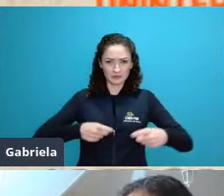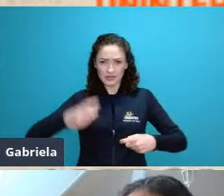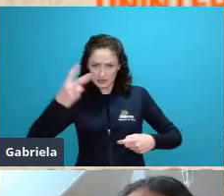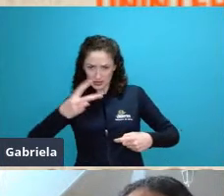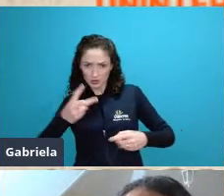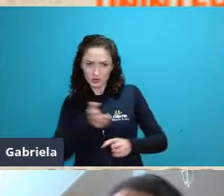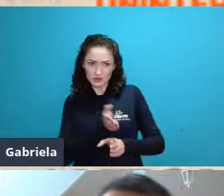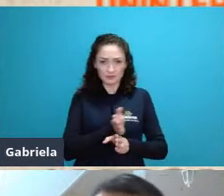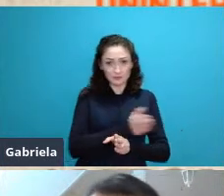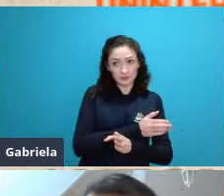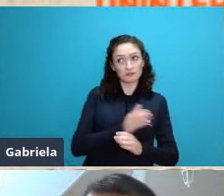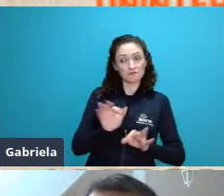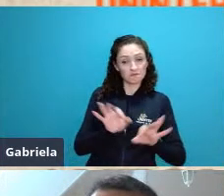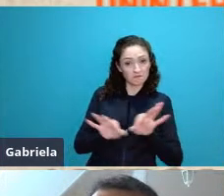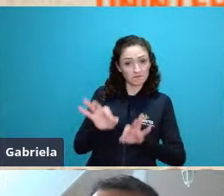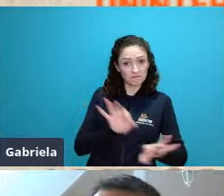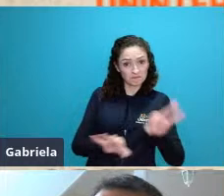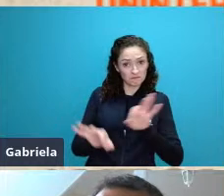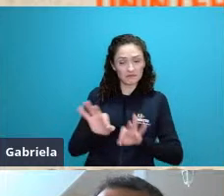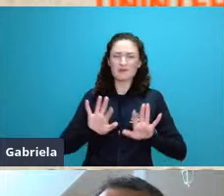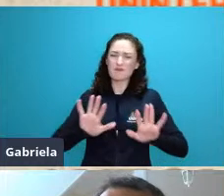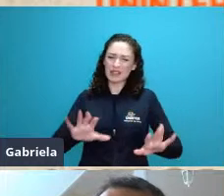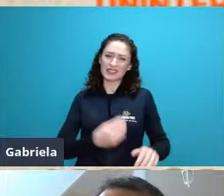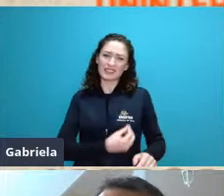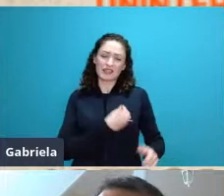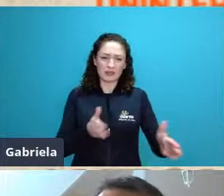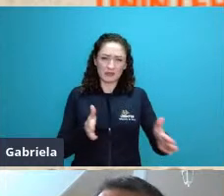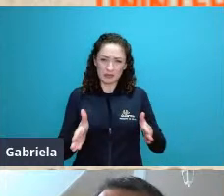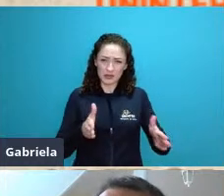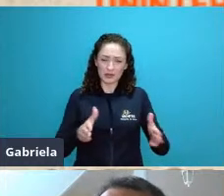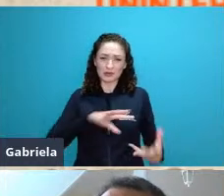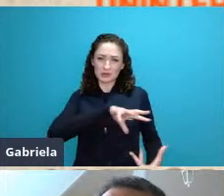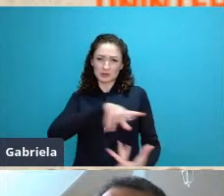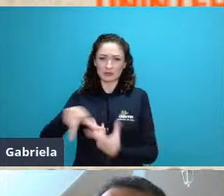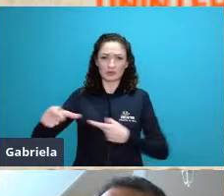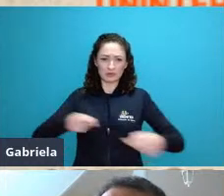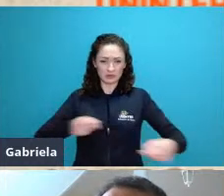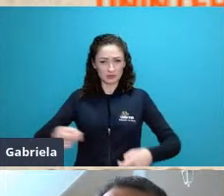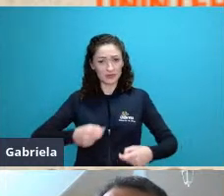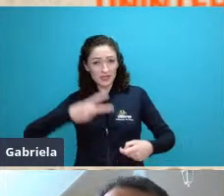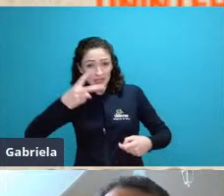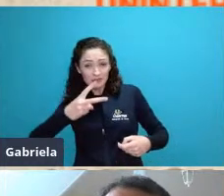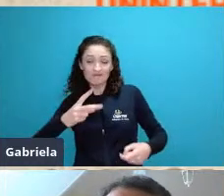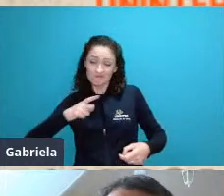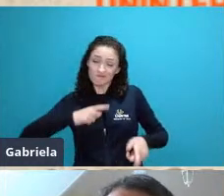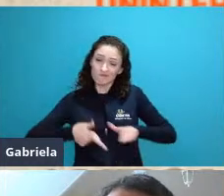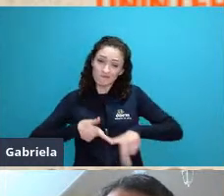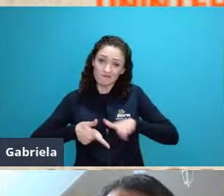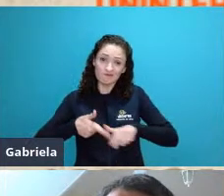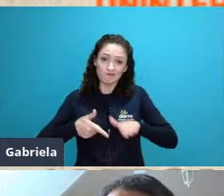segunda guerra mundial dificuldade advinda na